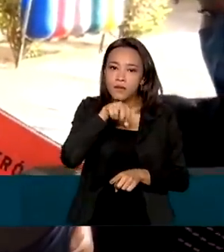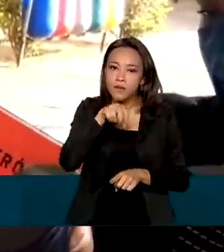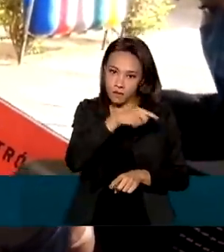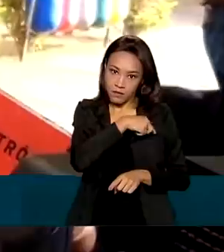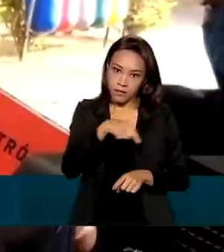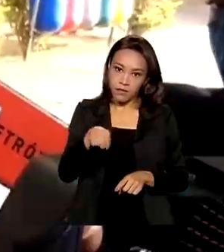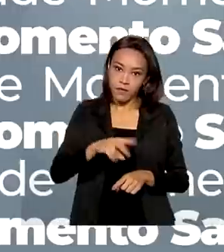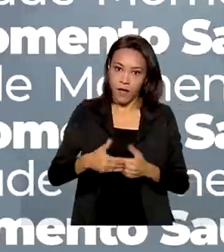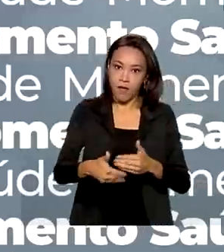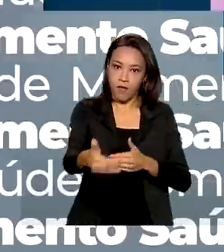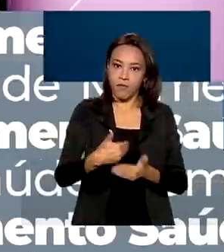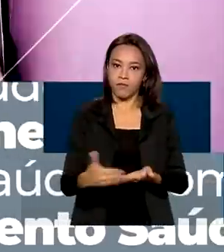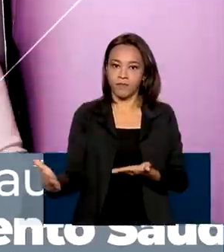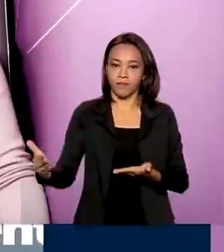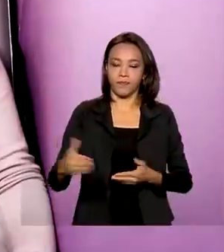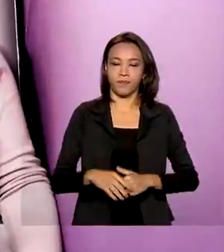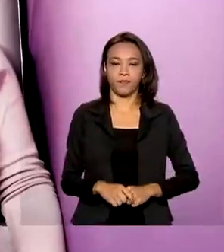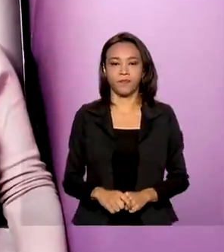breve.